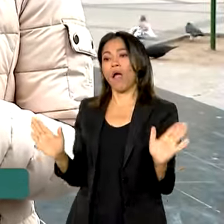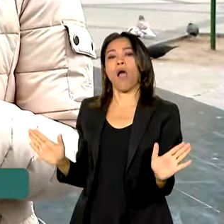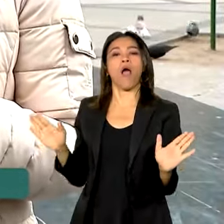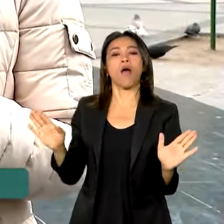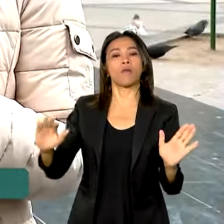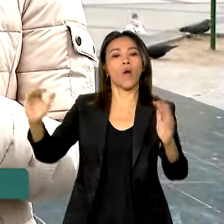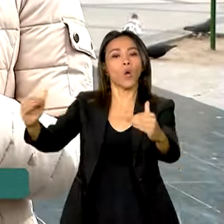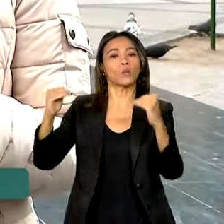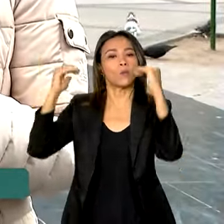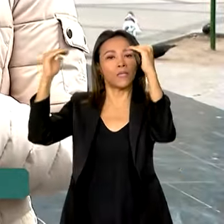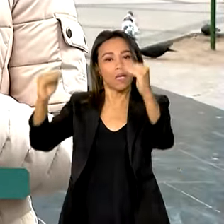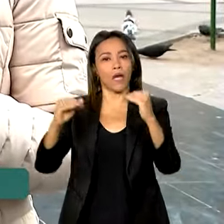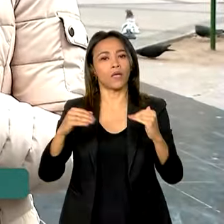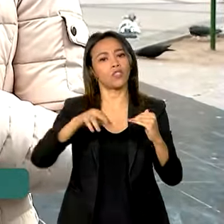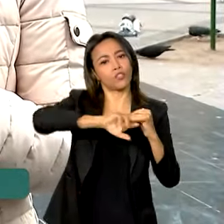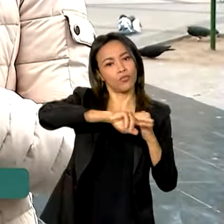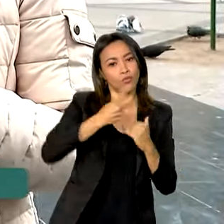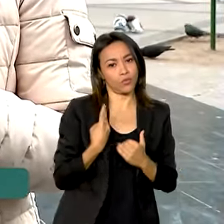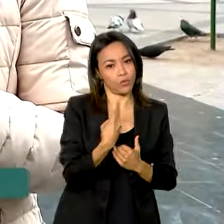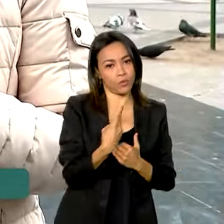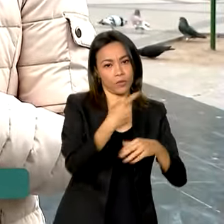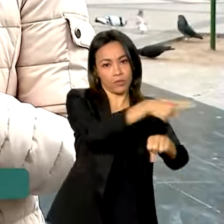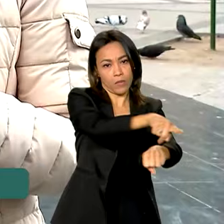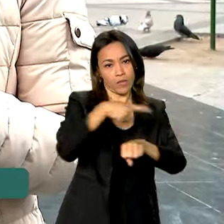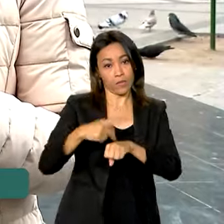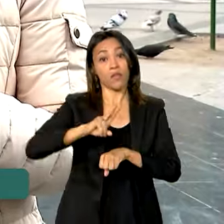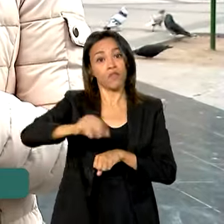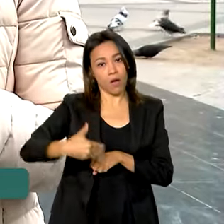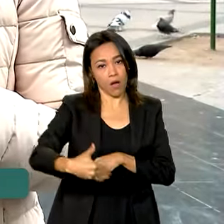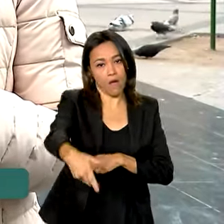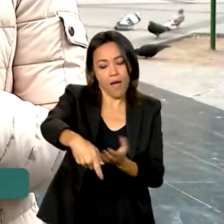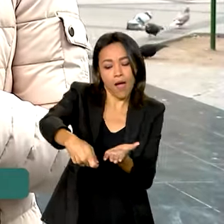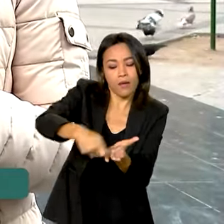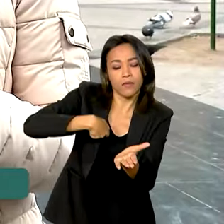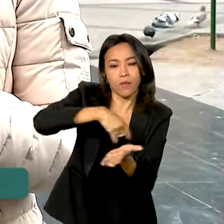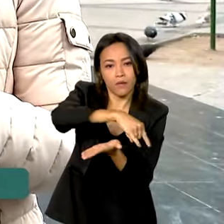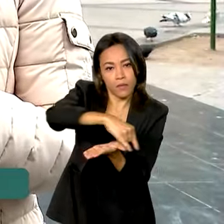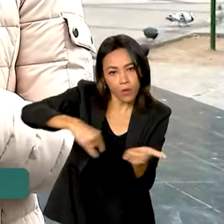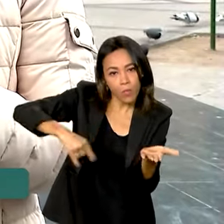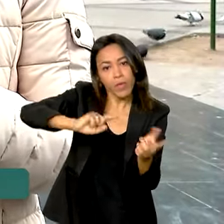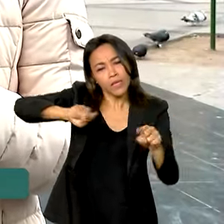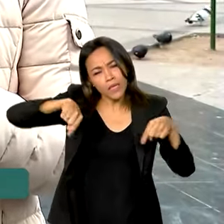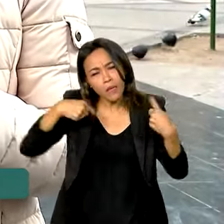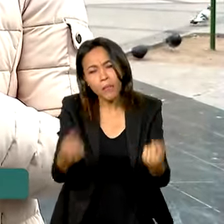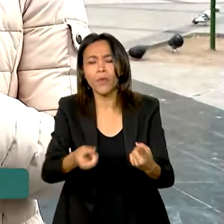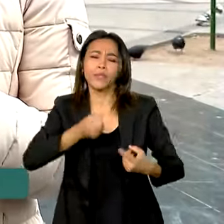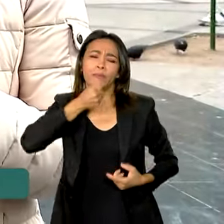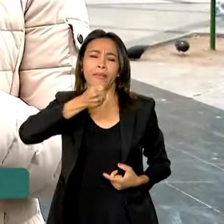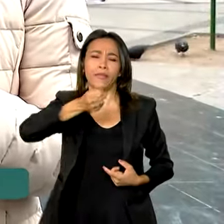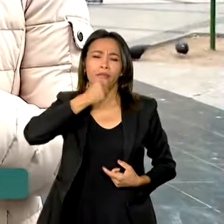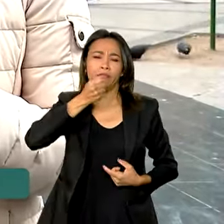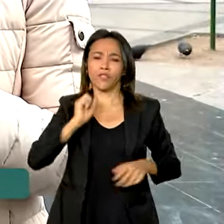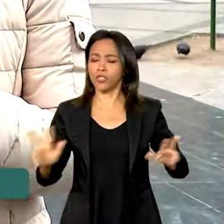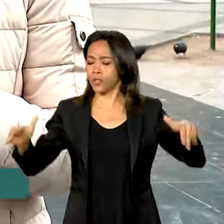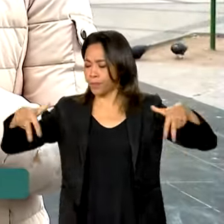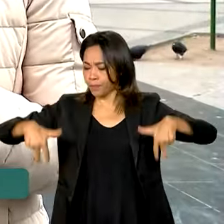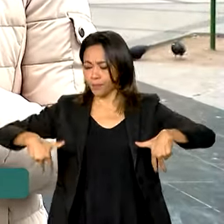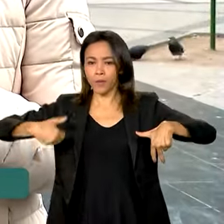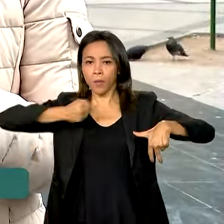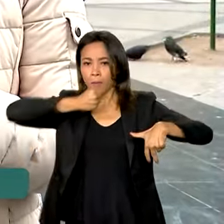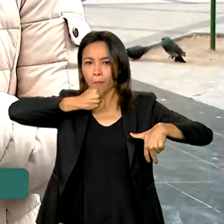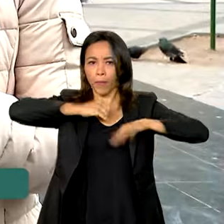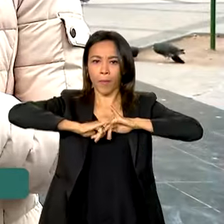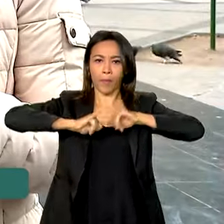autoridades dos dois países. Vão assinar atos e participar também de uma entrevista coletiva à imprensa.